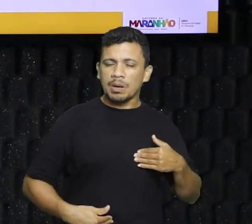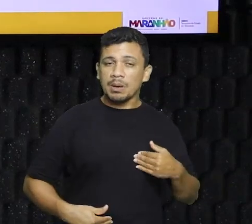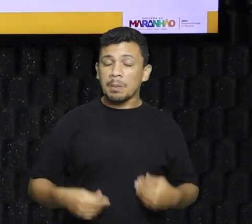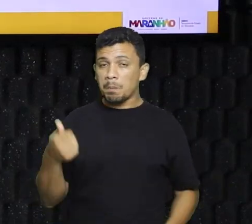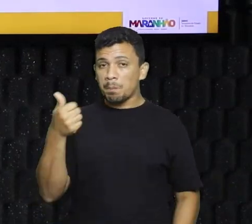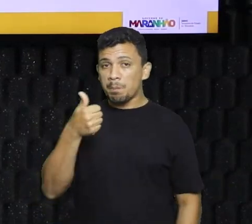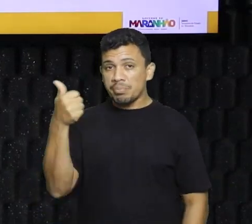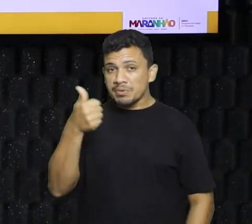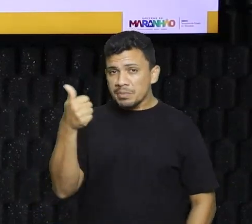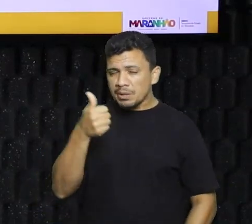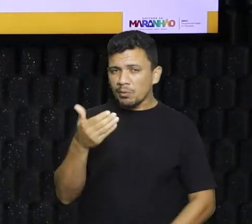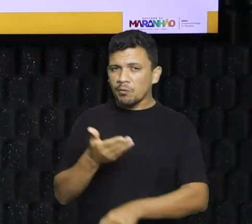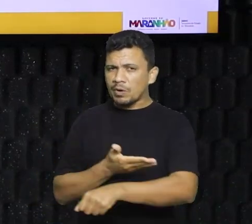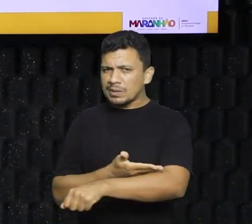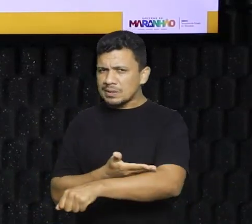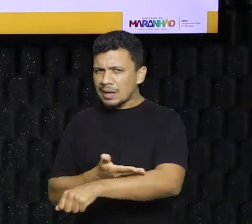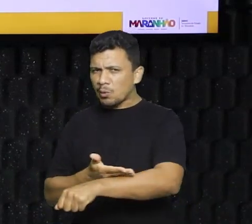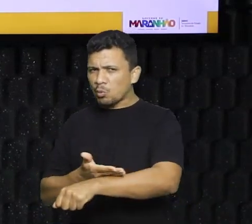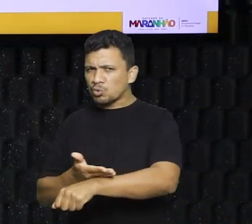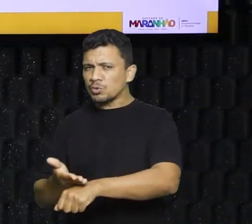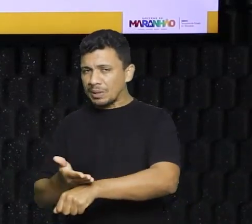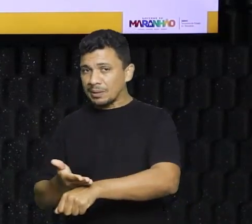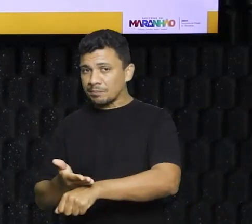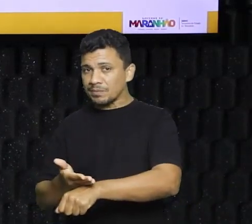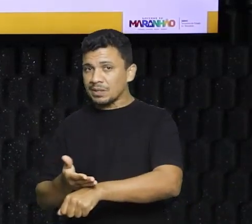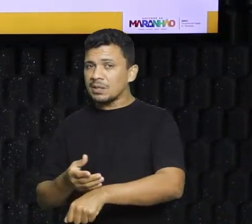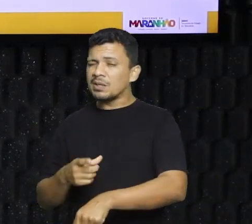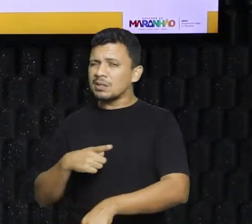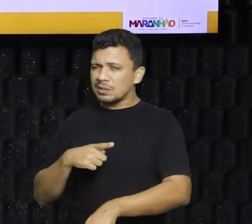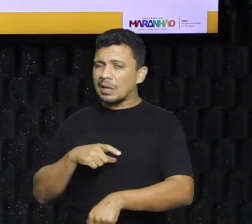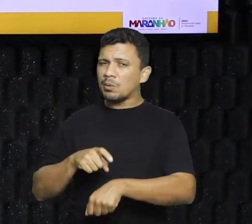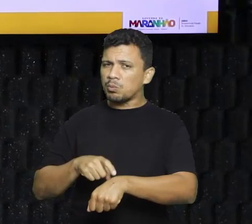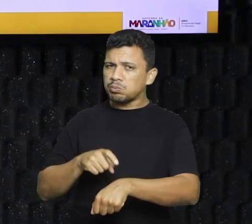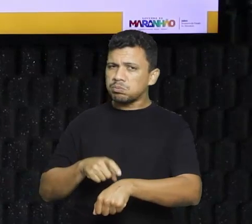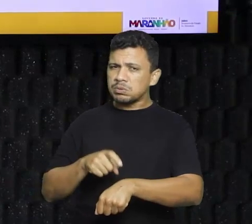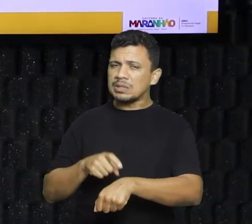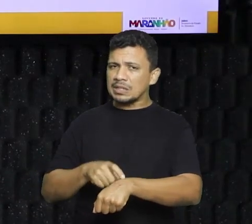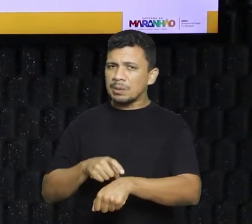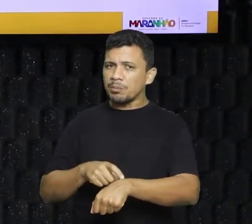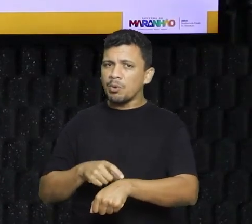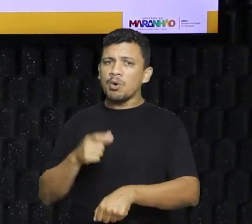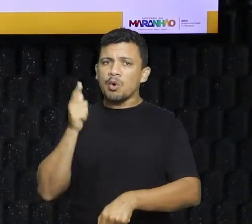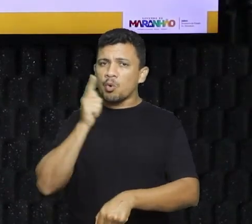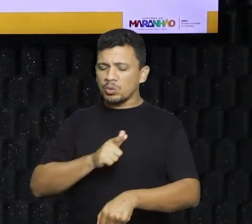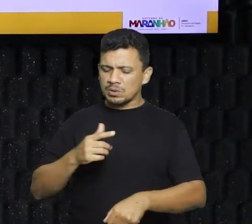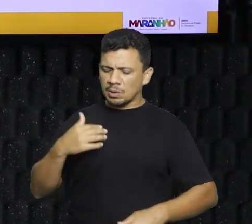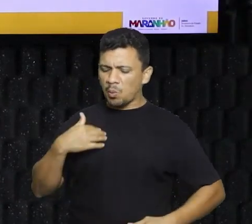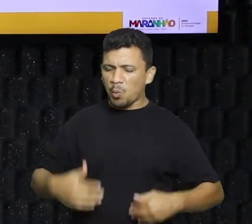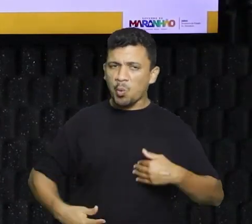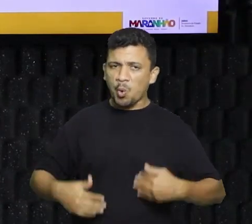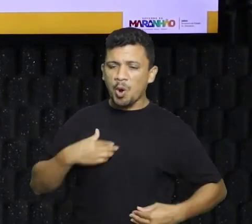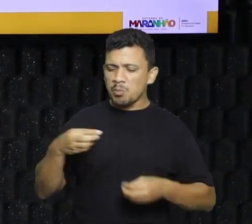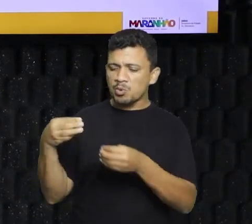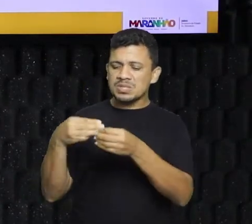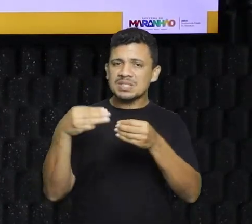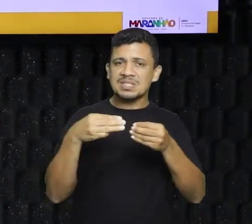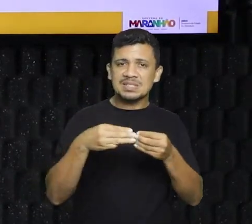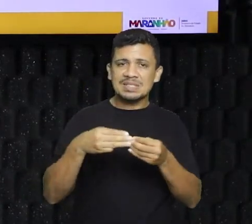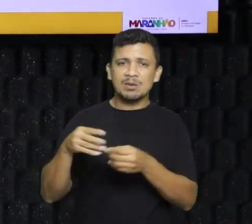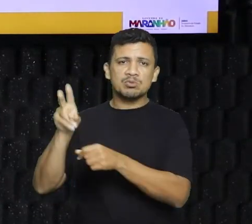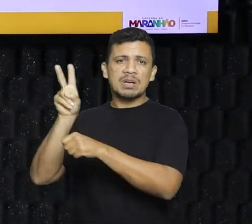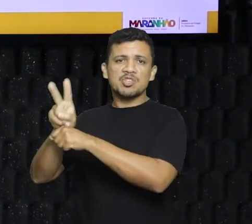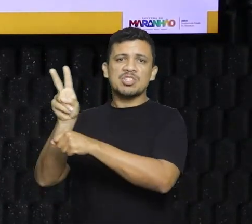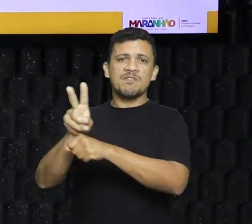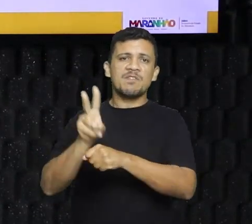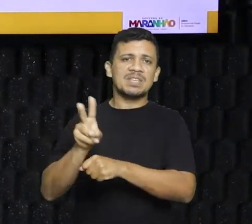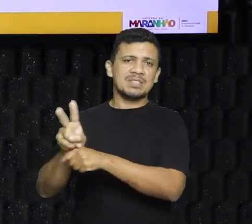acostumar, digamos assim, ele vai levar um tempo para produzir anticorpos. Esses anticorpos são proteínas produzidas